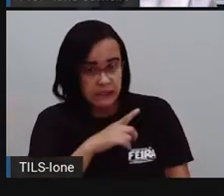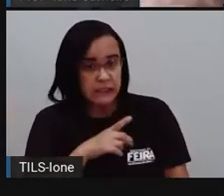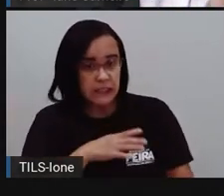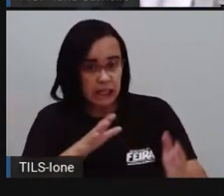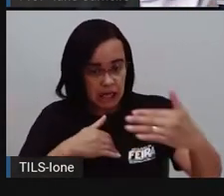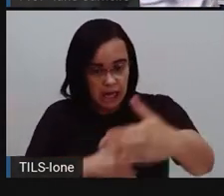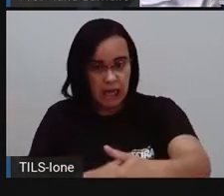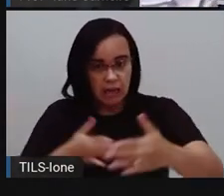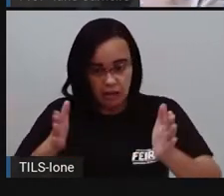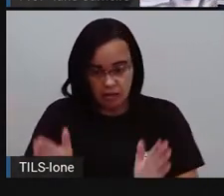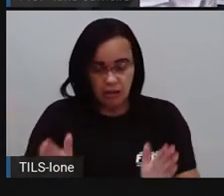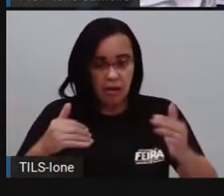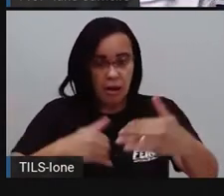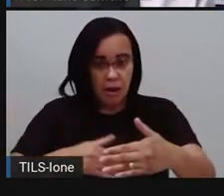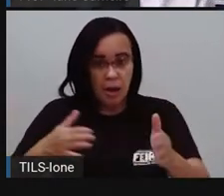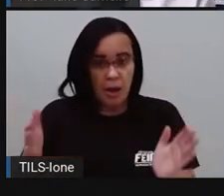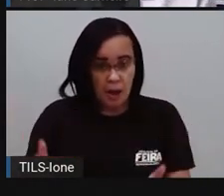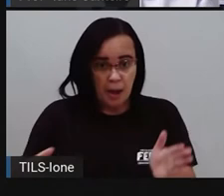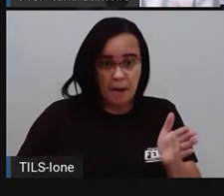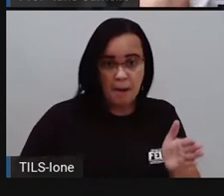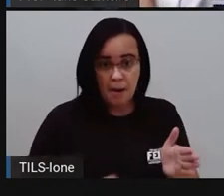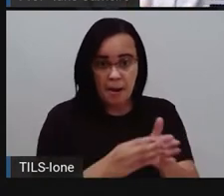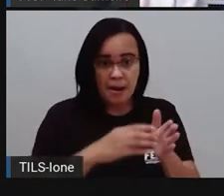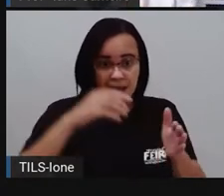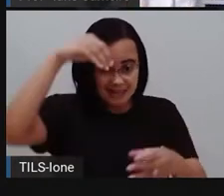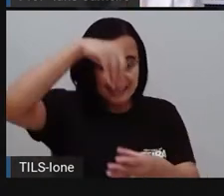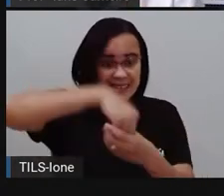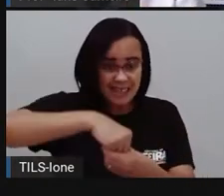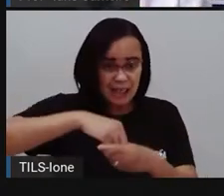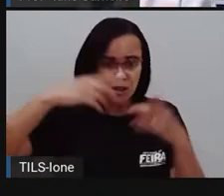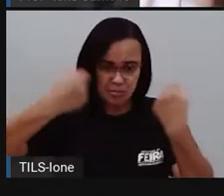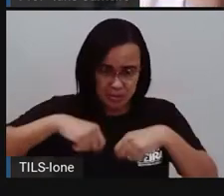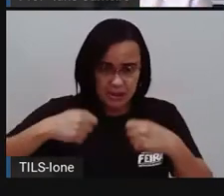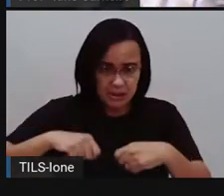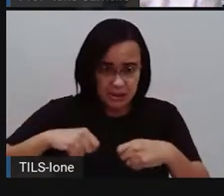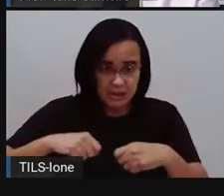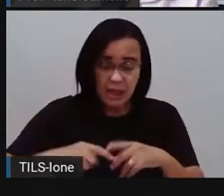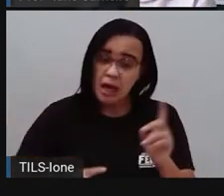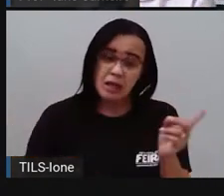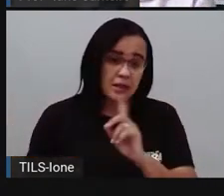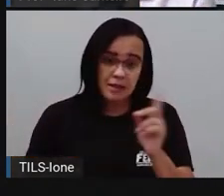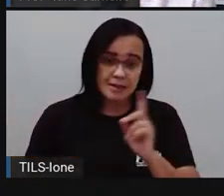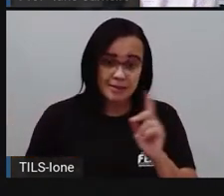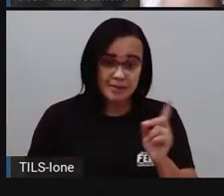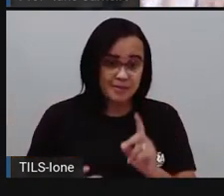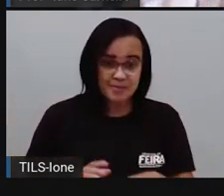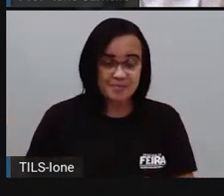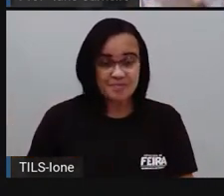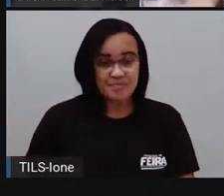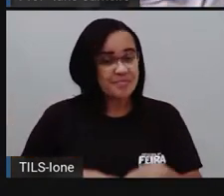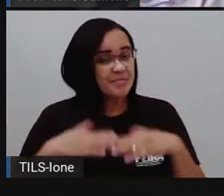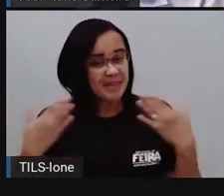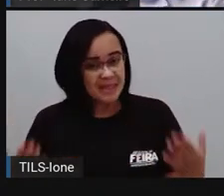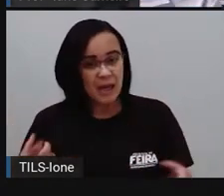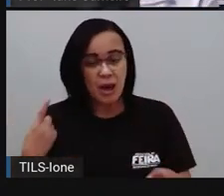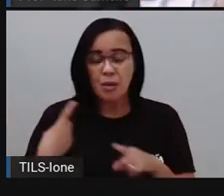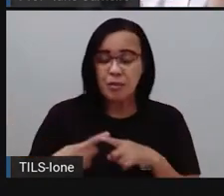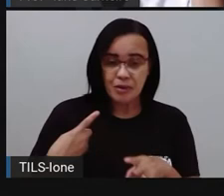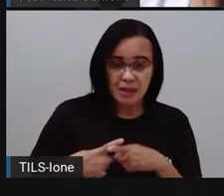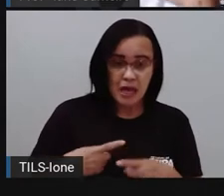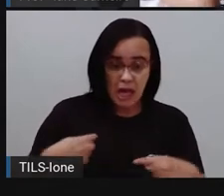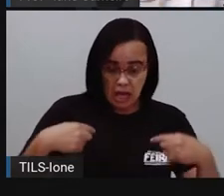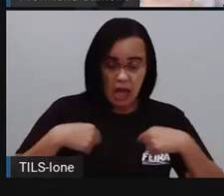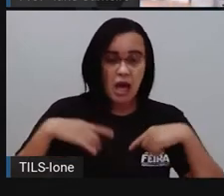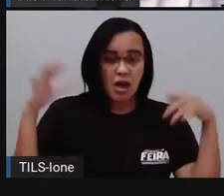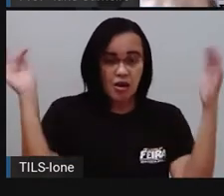isso, tudo fica muito melhor. Tanto você fica mais feliz quanto a outra pessoa, né? Porque é tão chato, gente, quando a gente